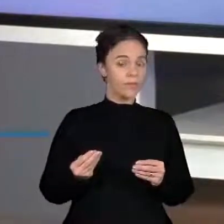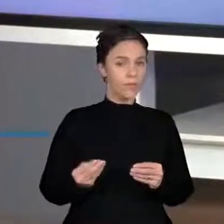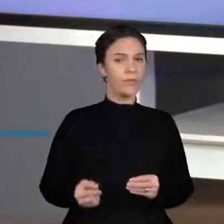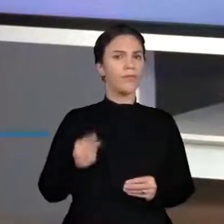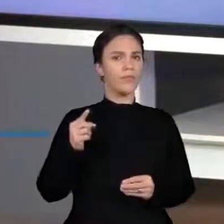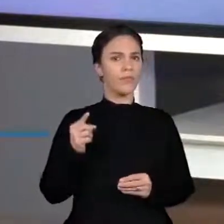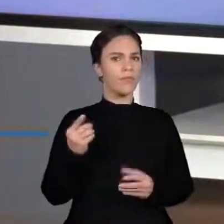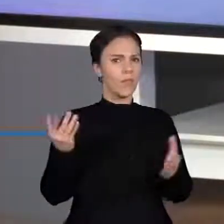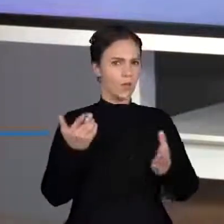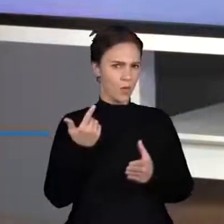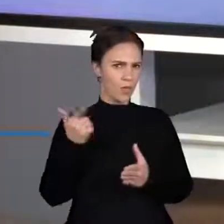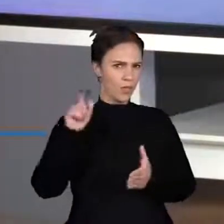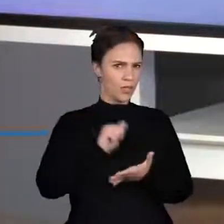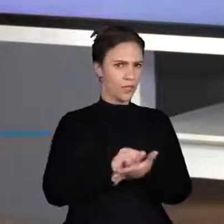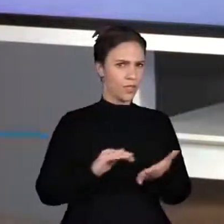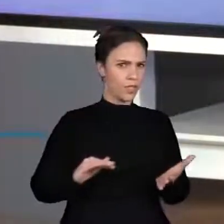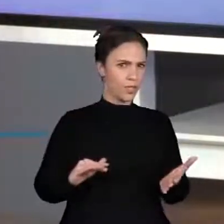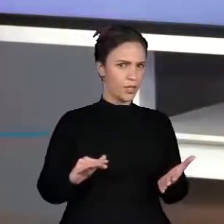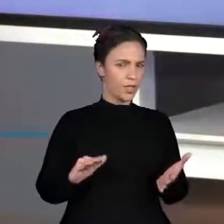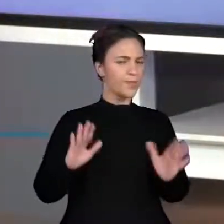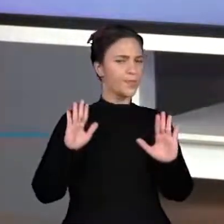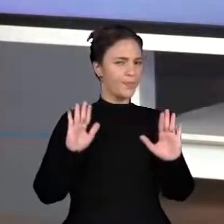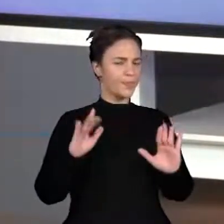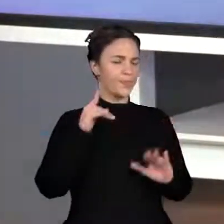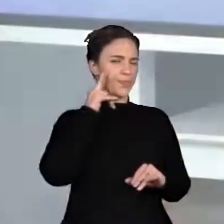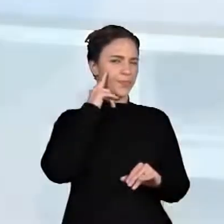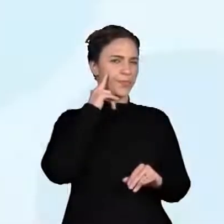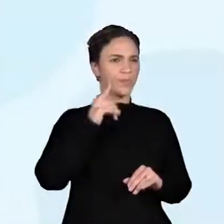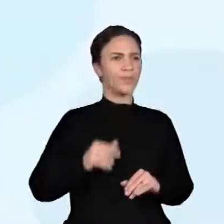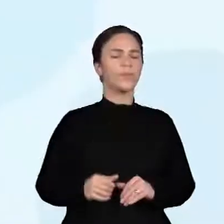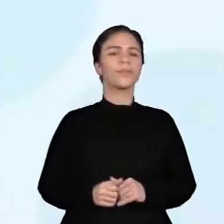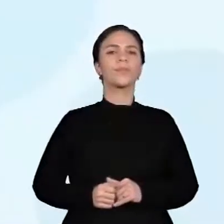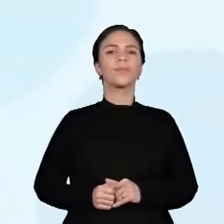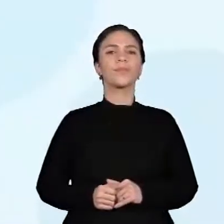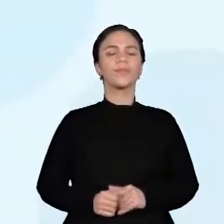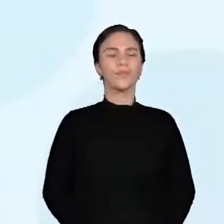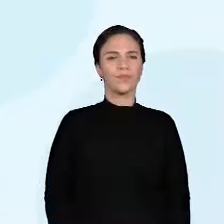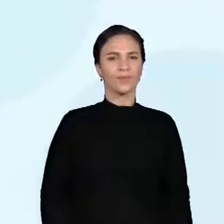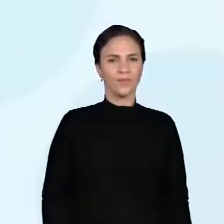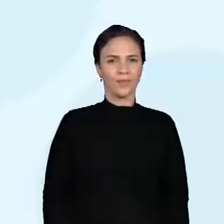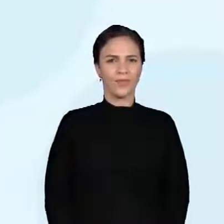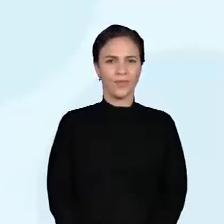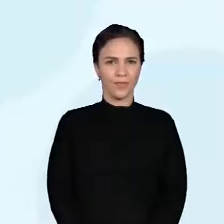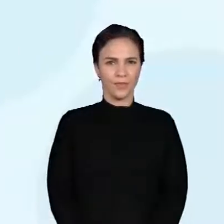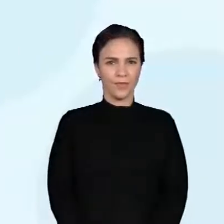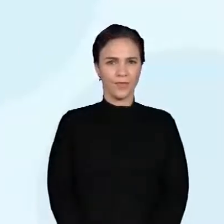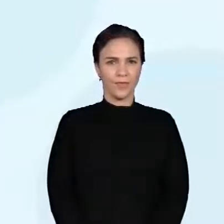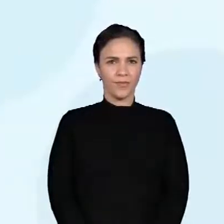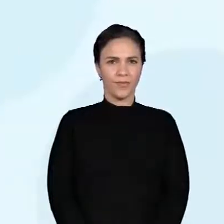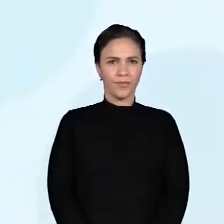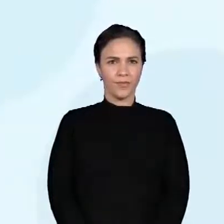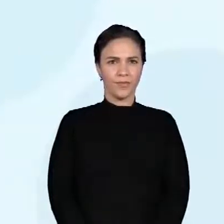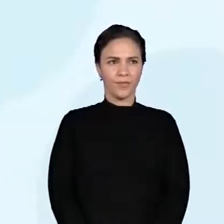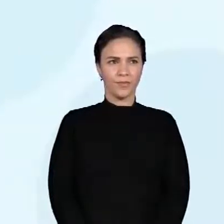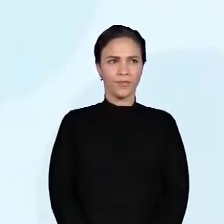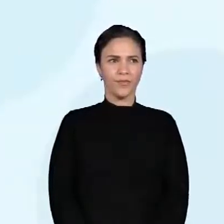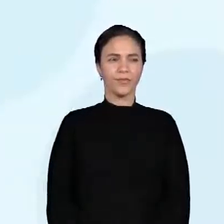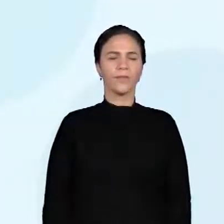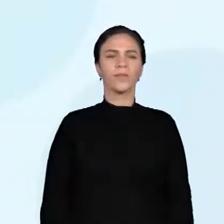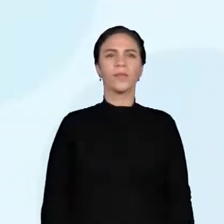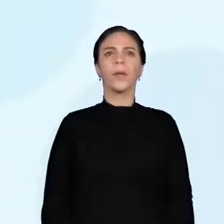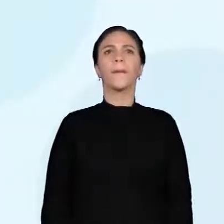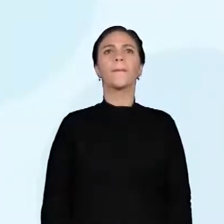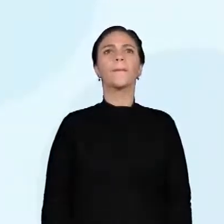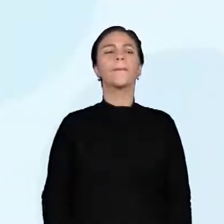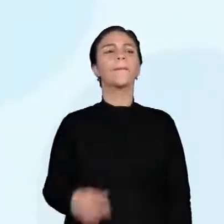Vamos fazer outra atividade? Eu tenho outra aqui, ó. Olha só. 1.050